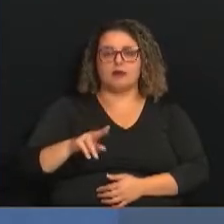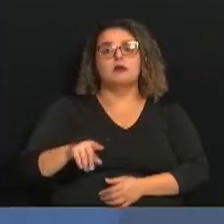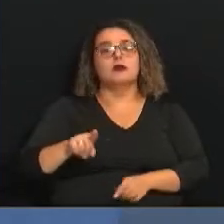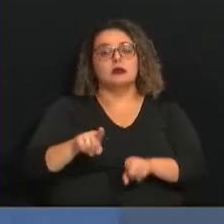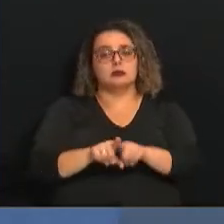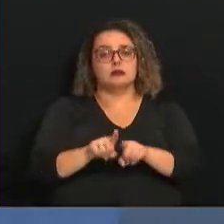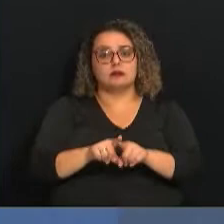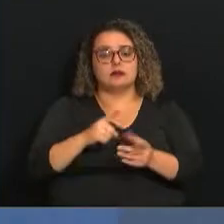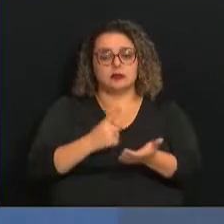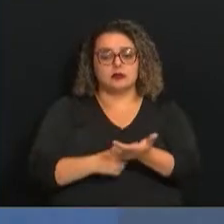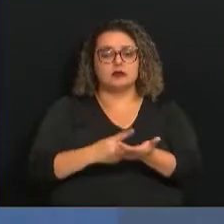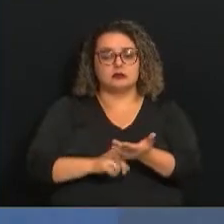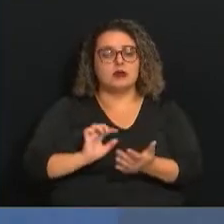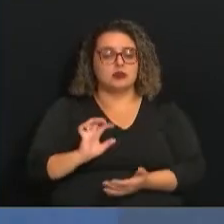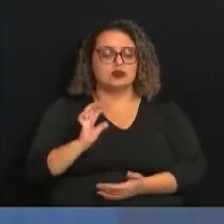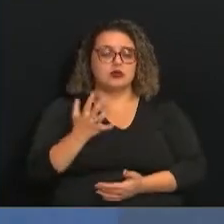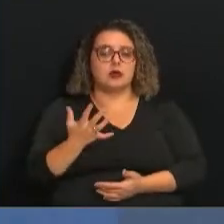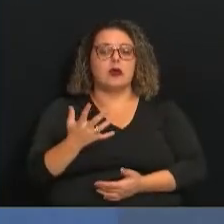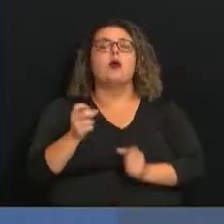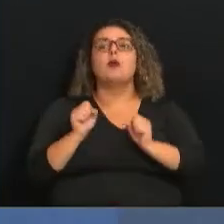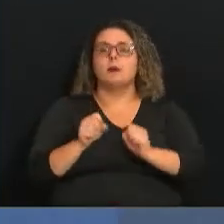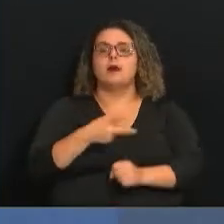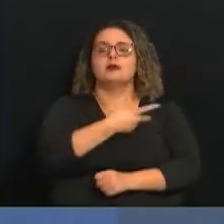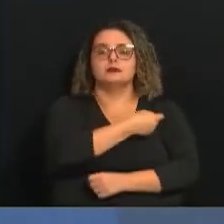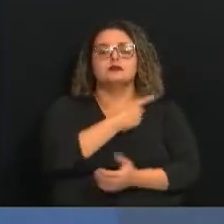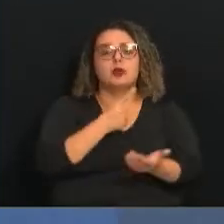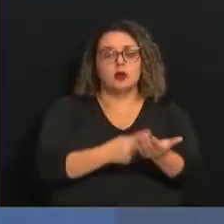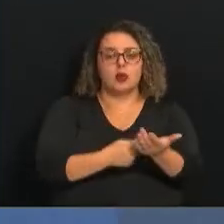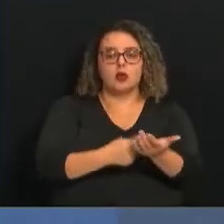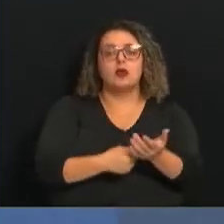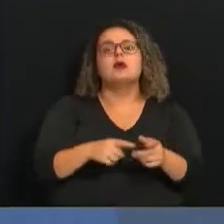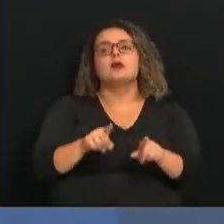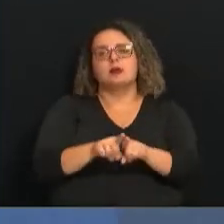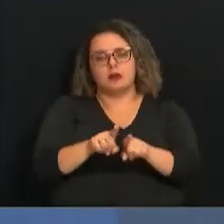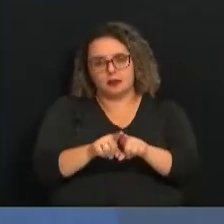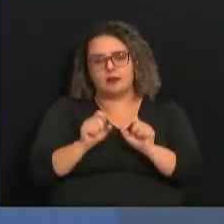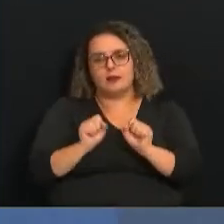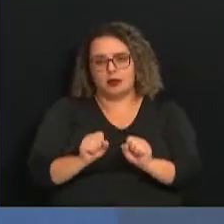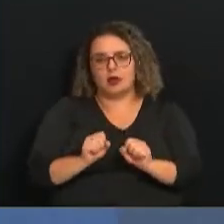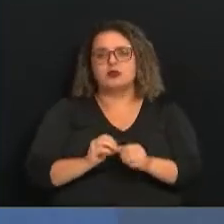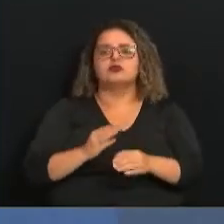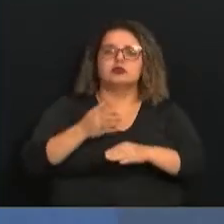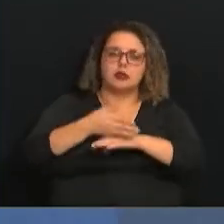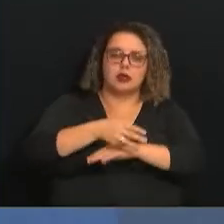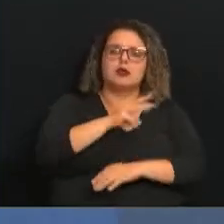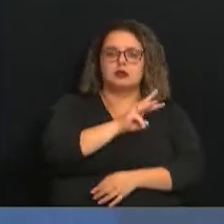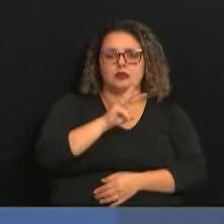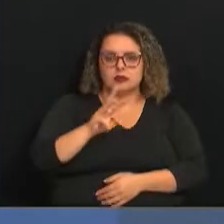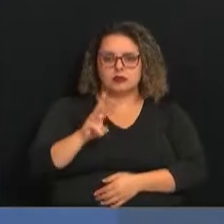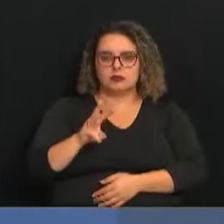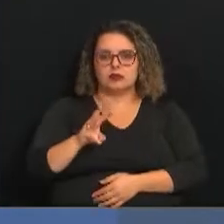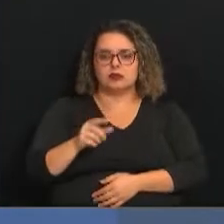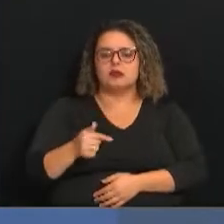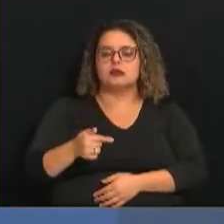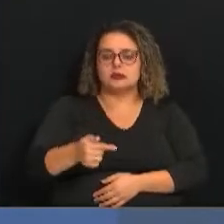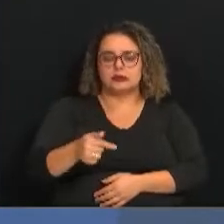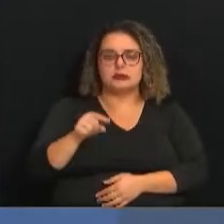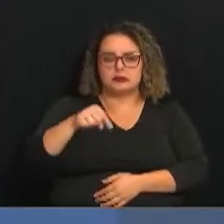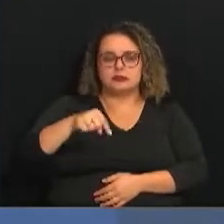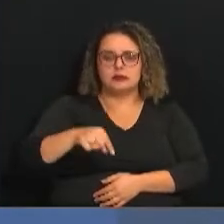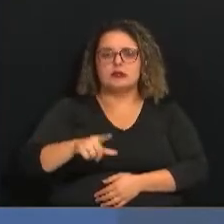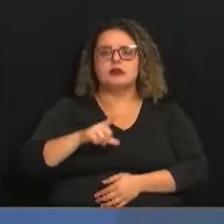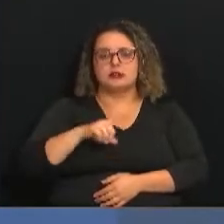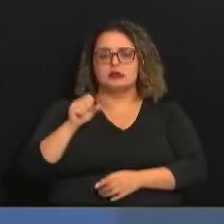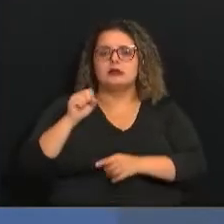mantidos. Quem quiser tomar a vacina com o horário marcado, pode também entrar lá no site. Nessa semana ainda tem